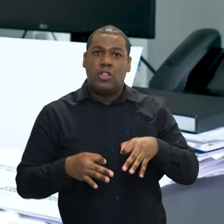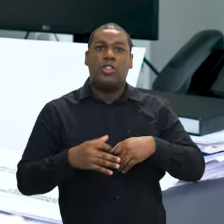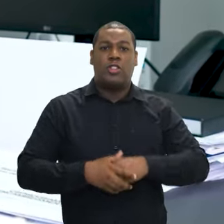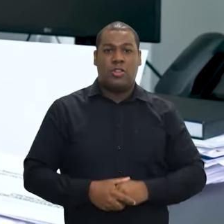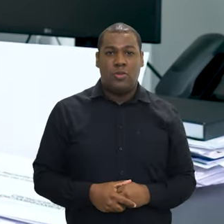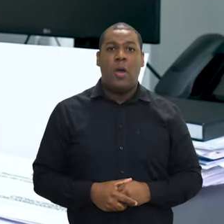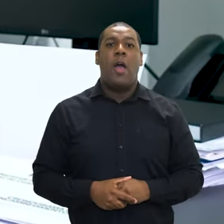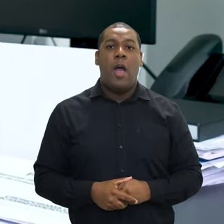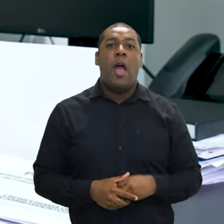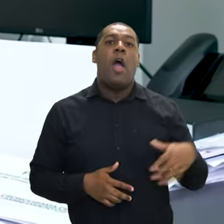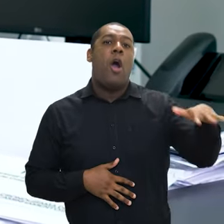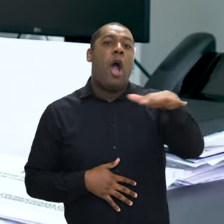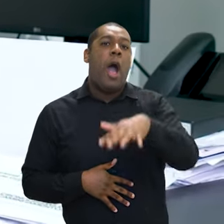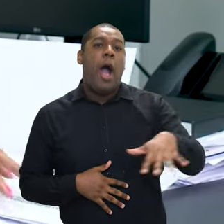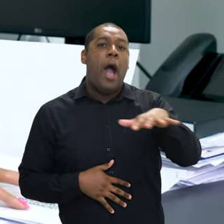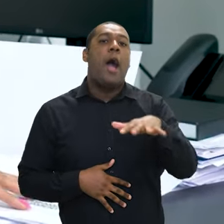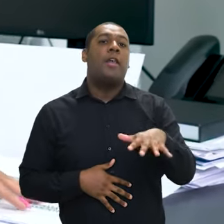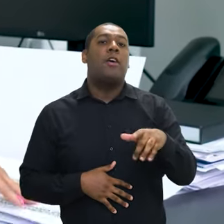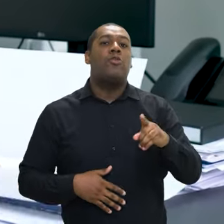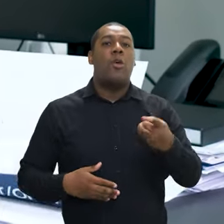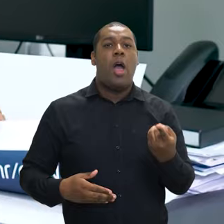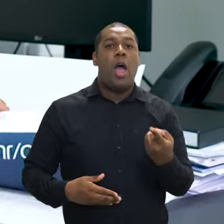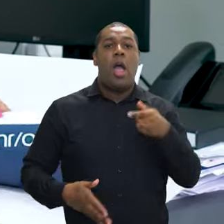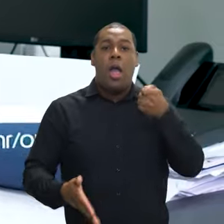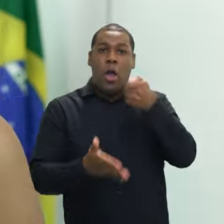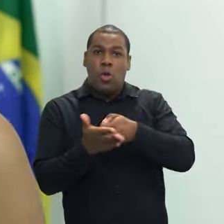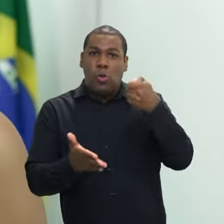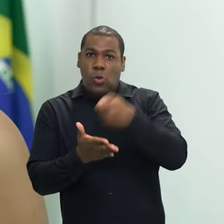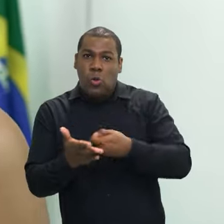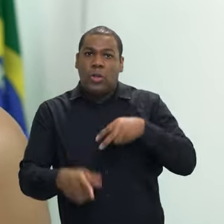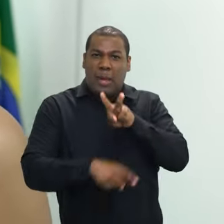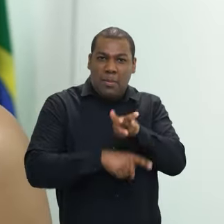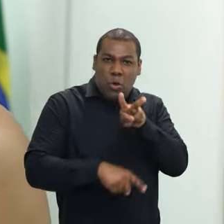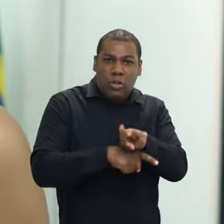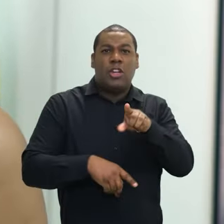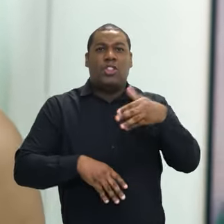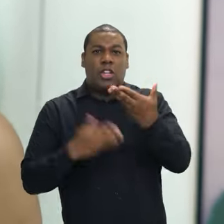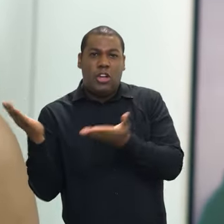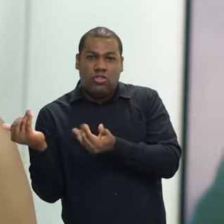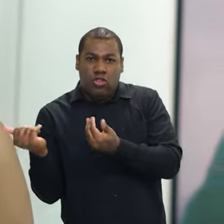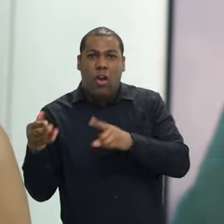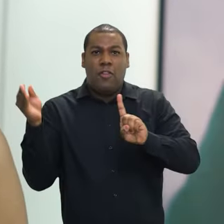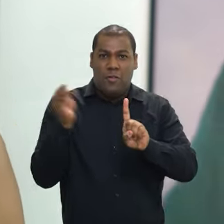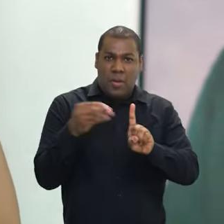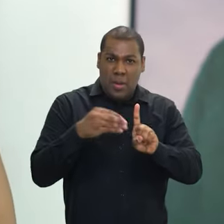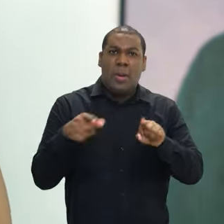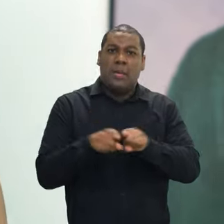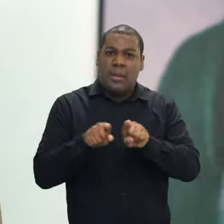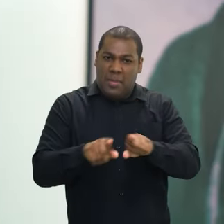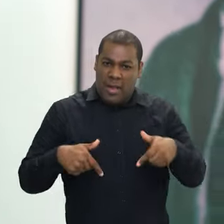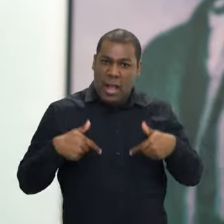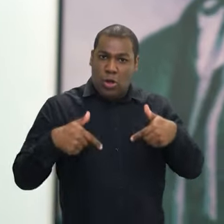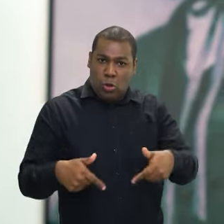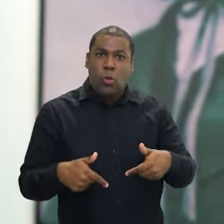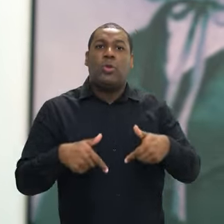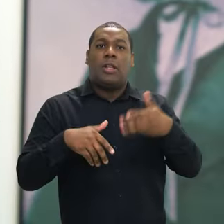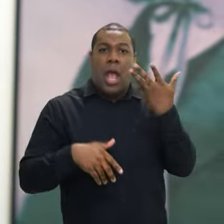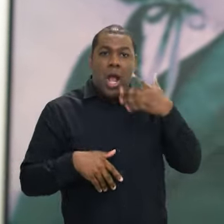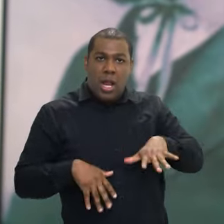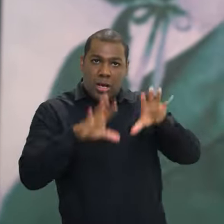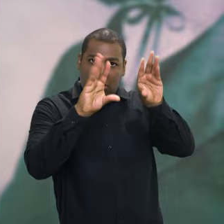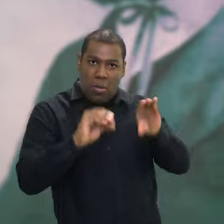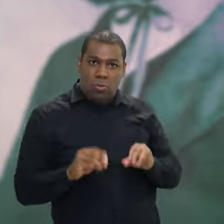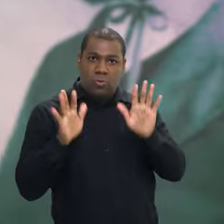justiça, tendo atuado em áreas críticas como a defesa de adolescentes em situação de vulnerabilidade e o combate à